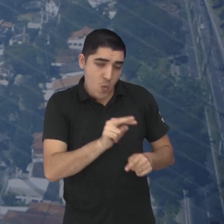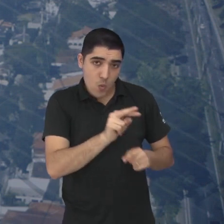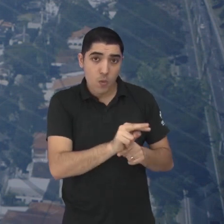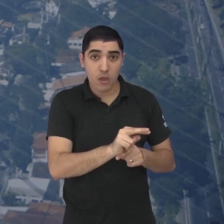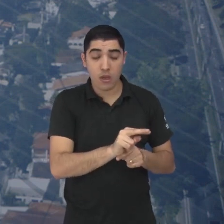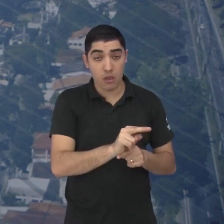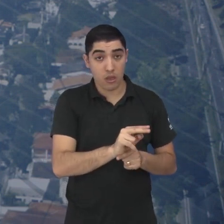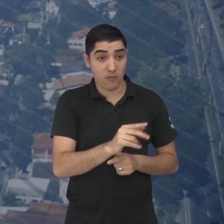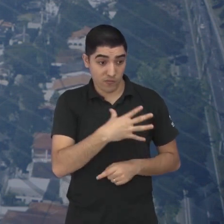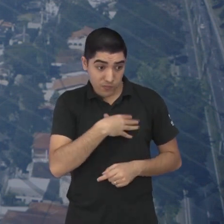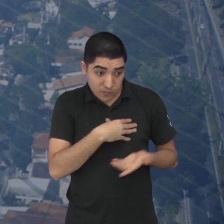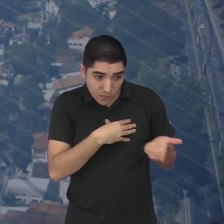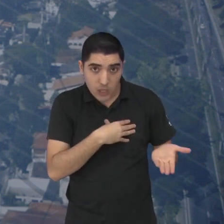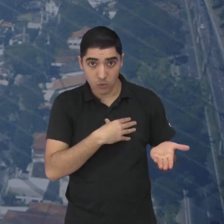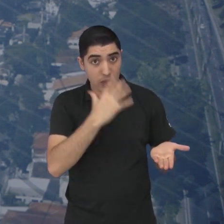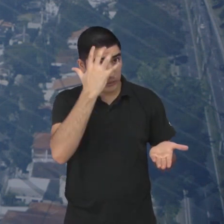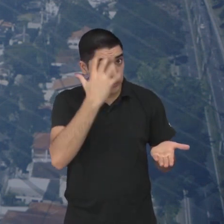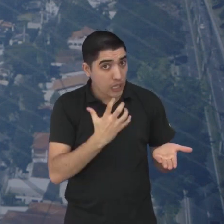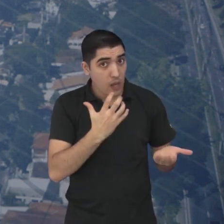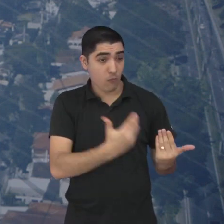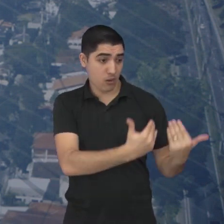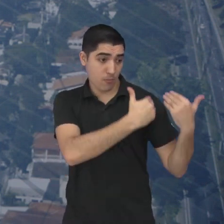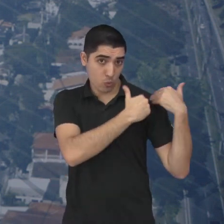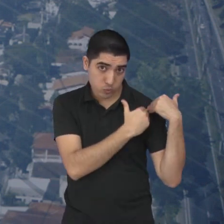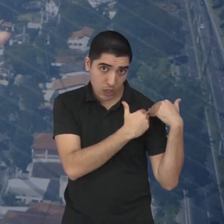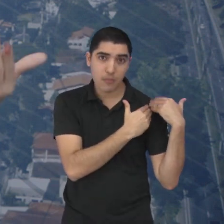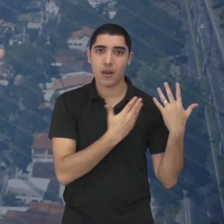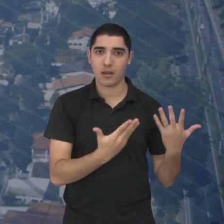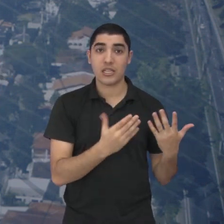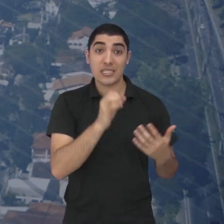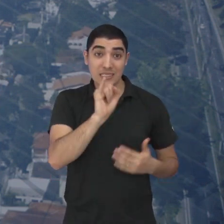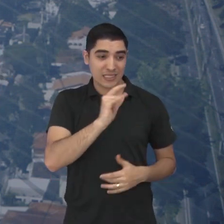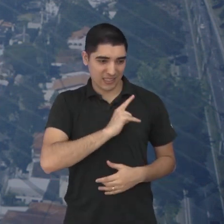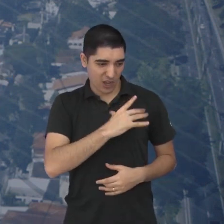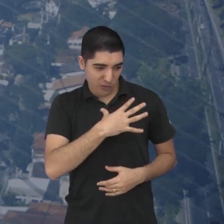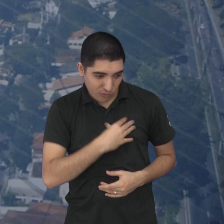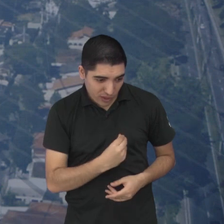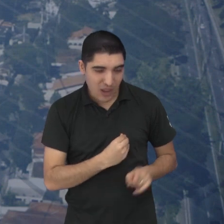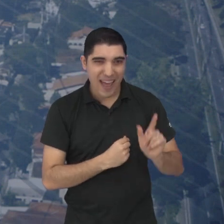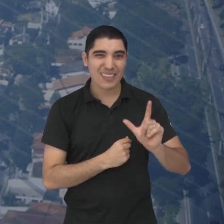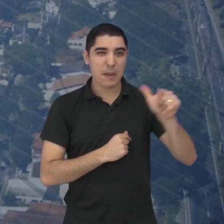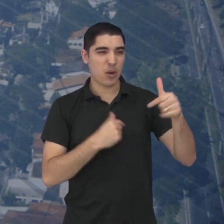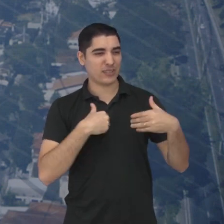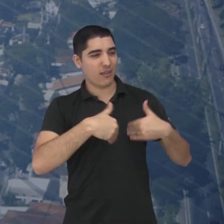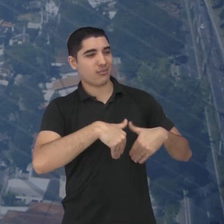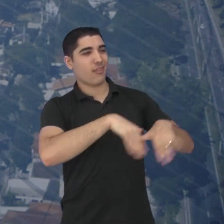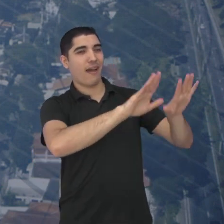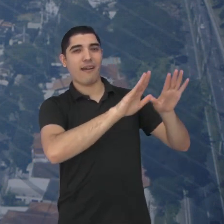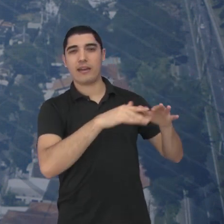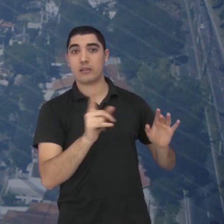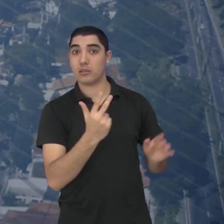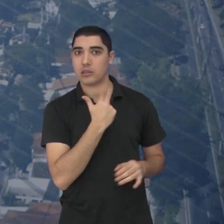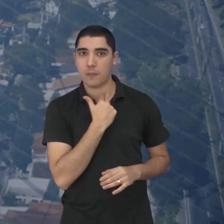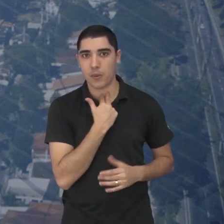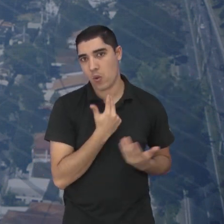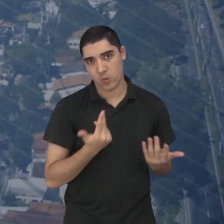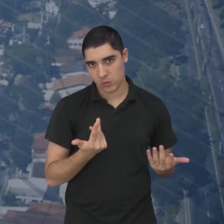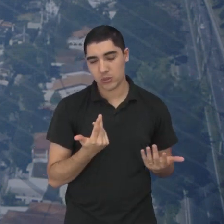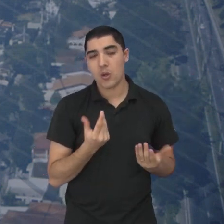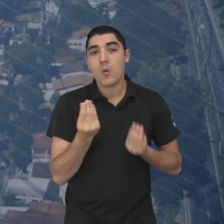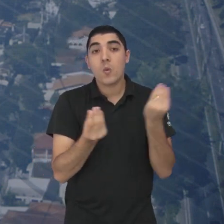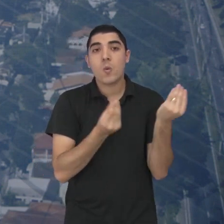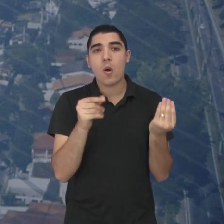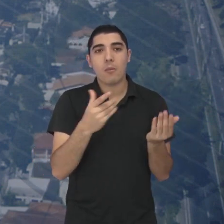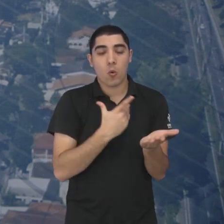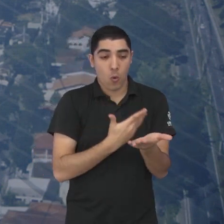precisa pensar. Filho é uma coisa séria, é uma responsabilidade. A partir do momento que você tem, não tem como devolver. A gente tem que pensar nisso.